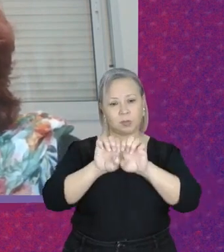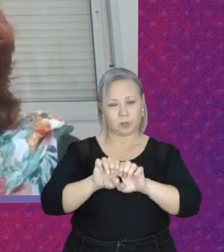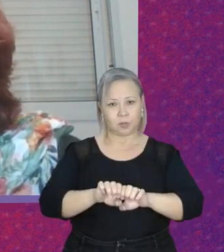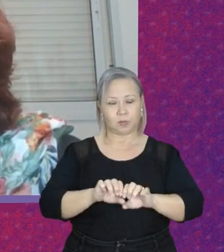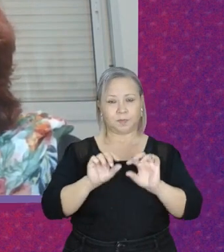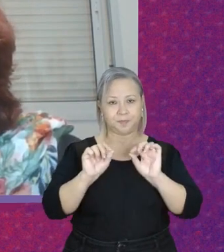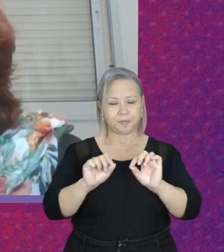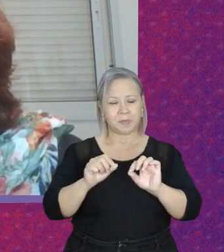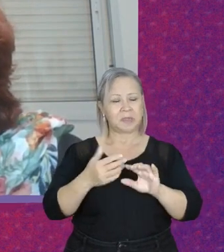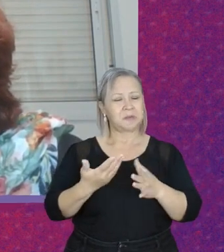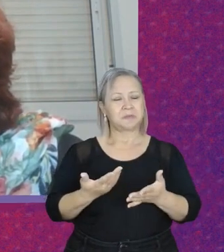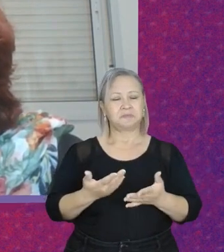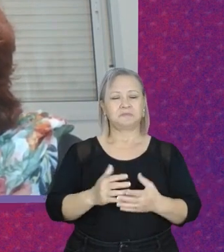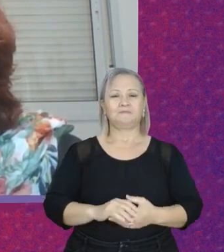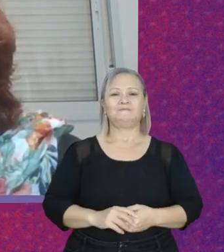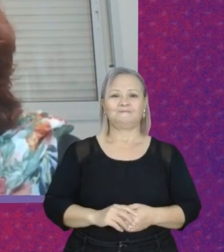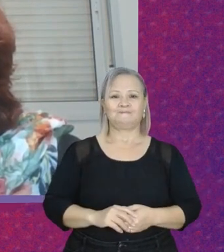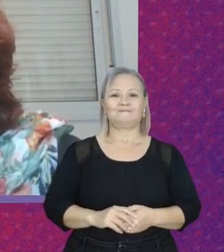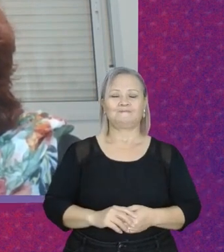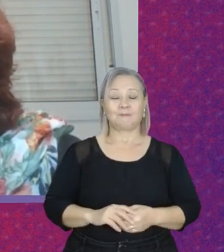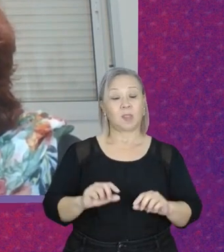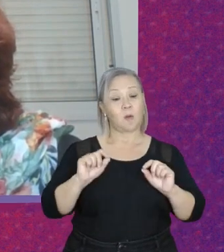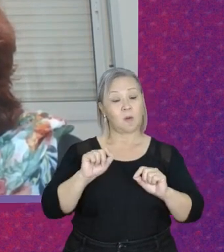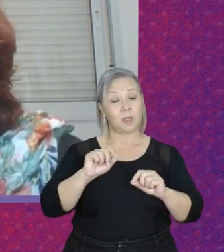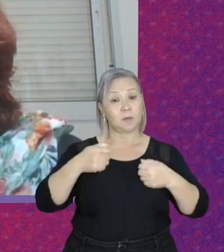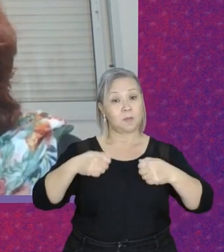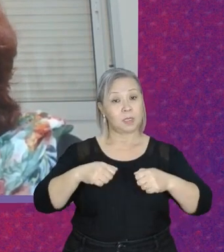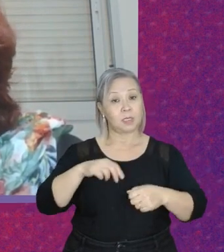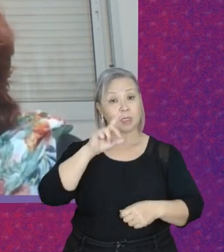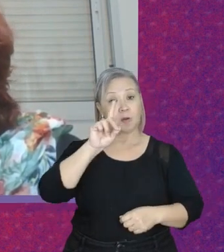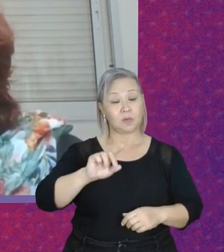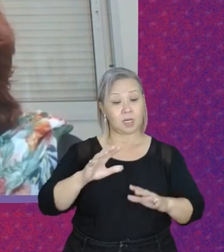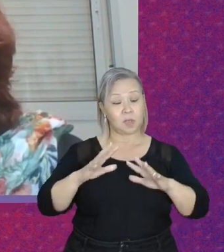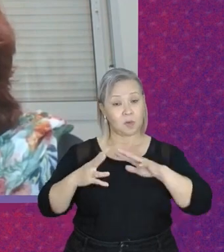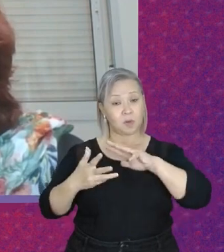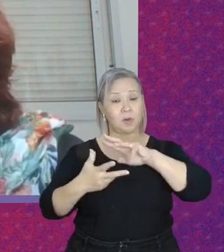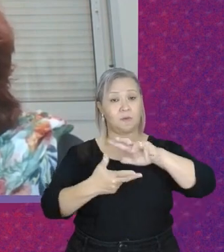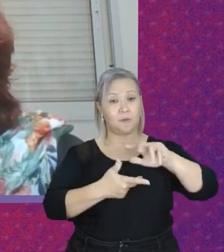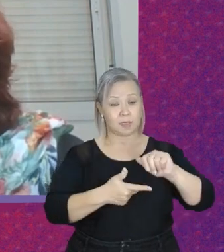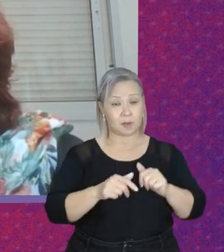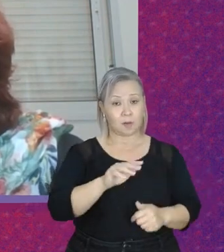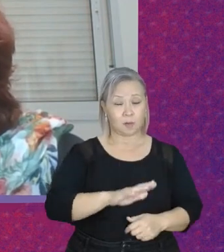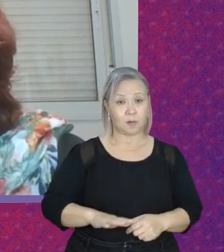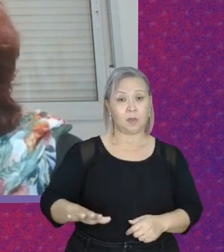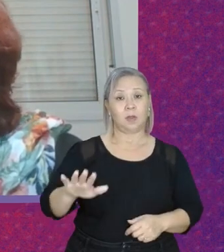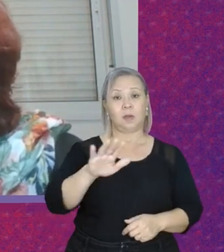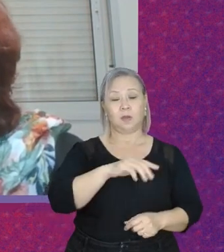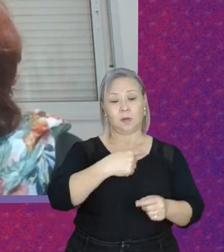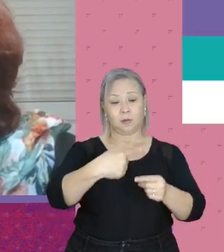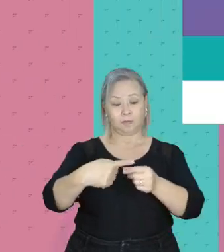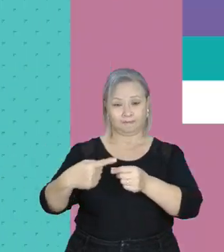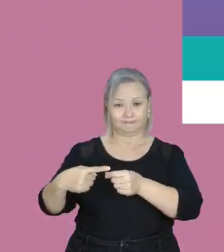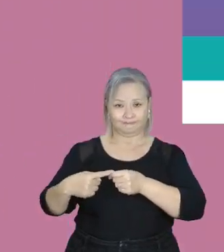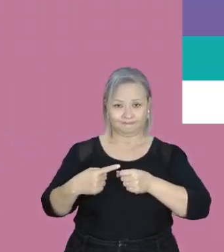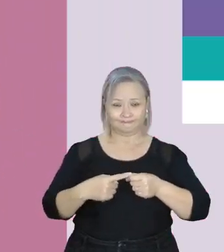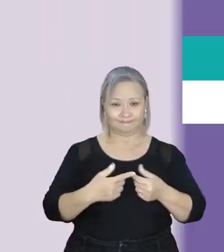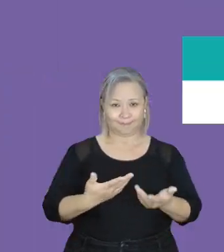seja um direito universal em todas as nossas cidades. minhas das questões.